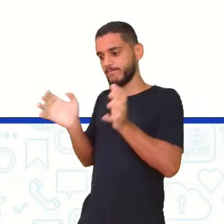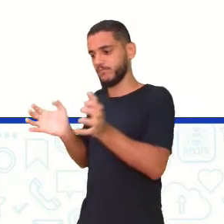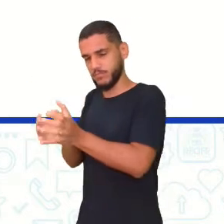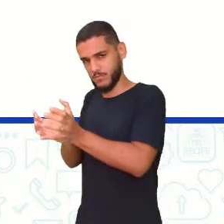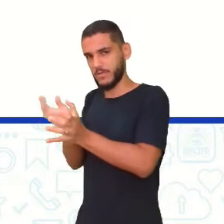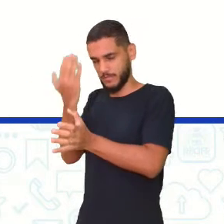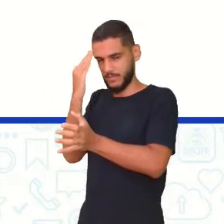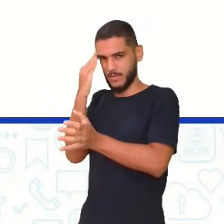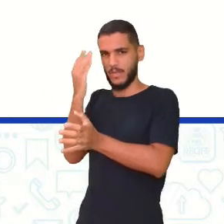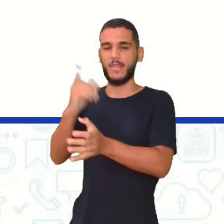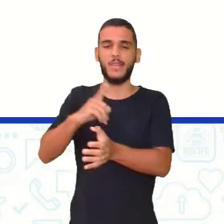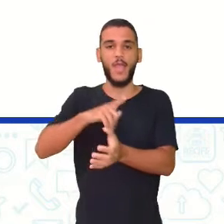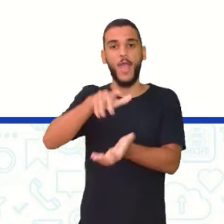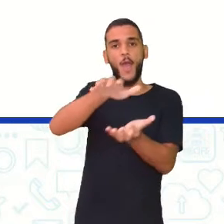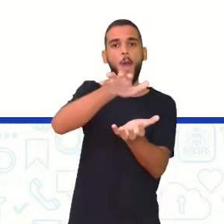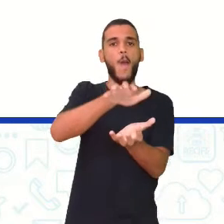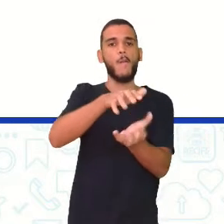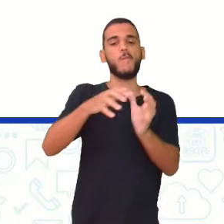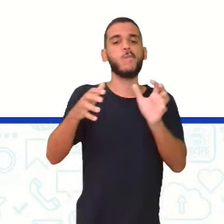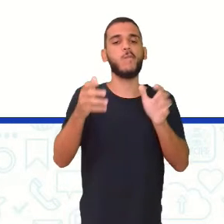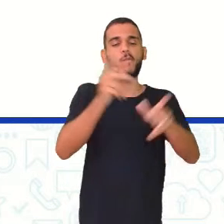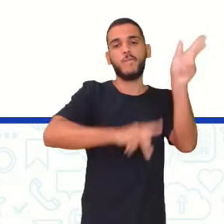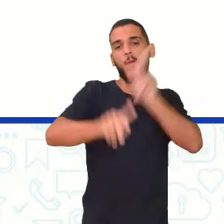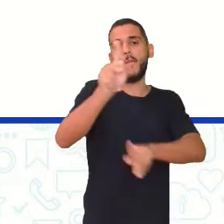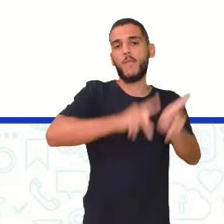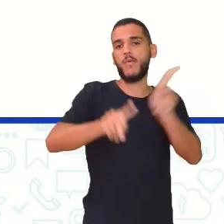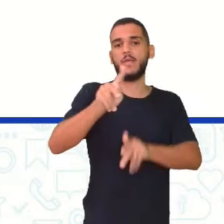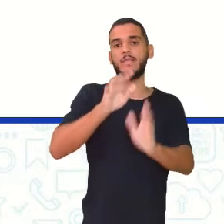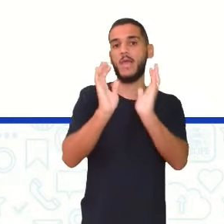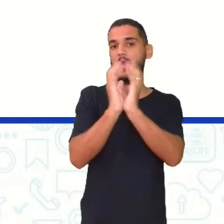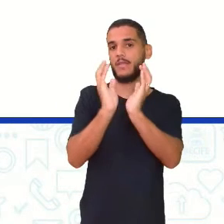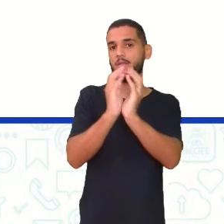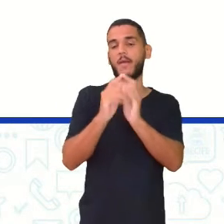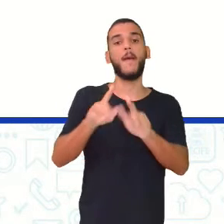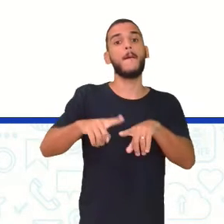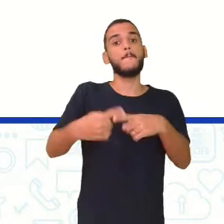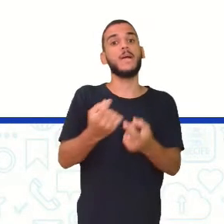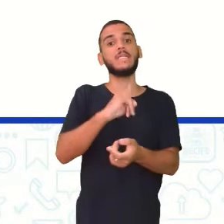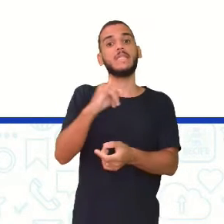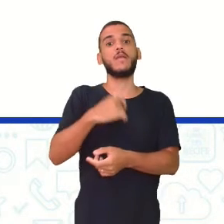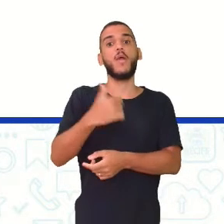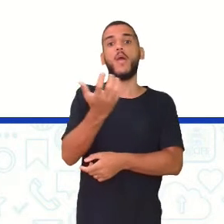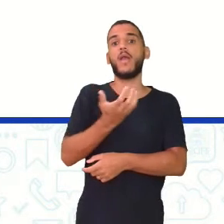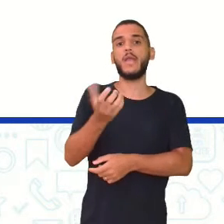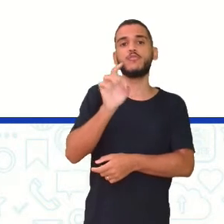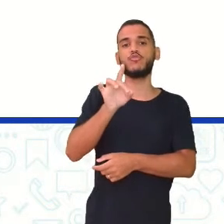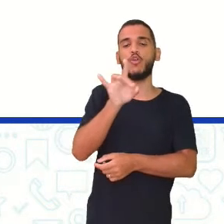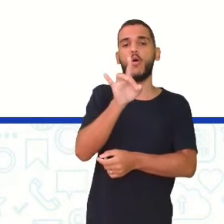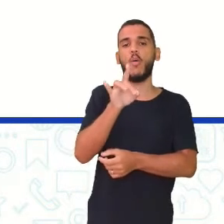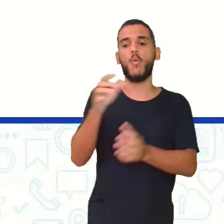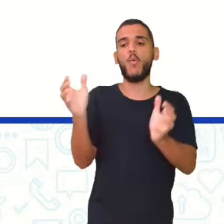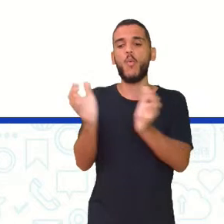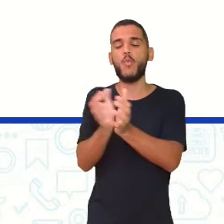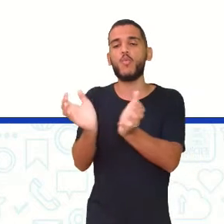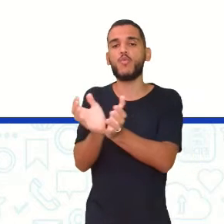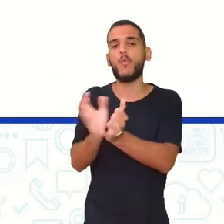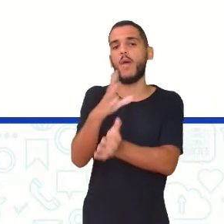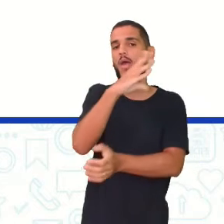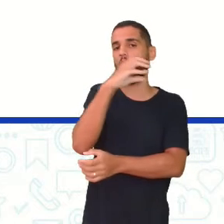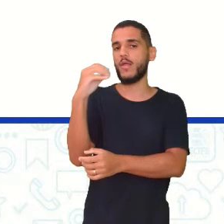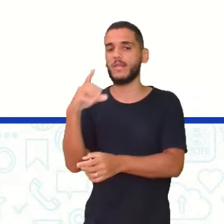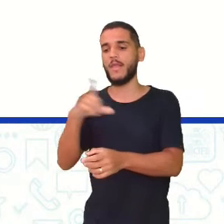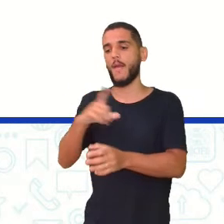a população recifense Eu digo Eu quero a população adolescente recifense Eu quero só um grupo Parte deles